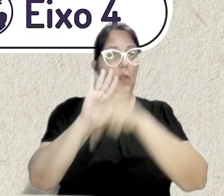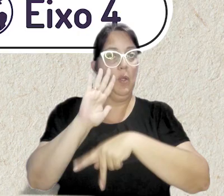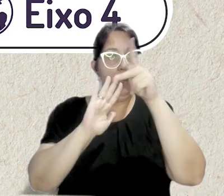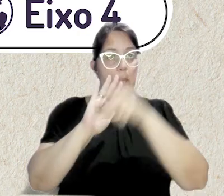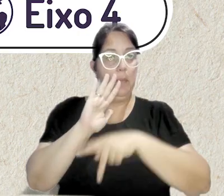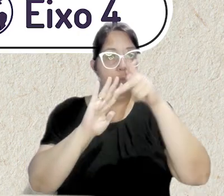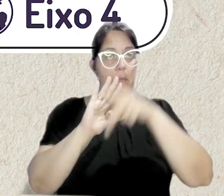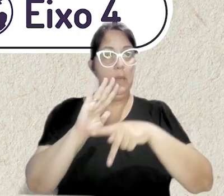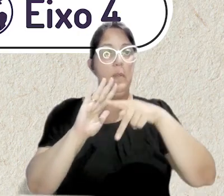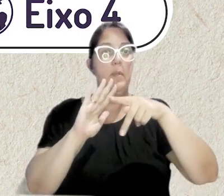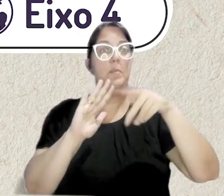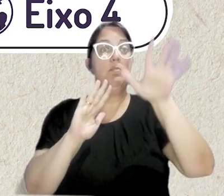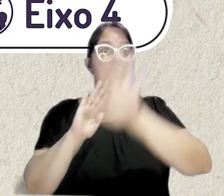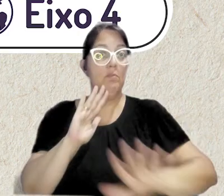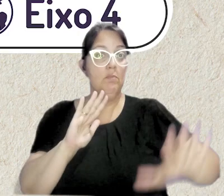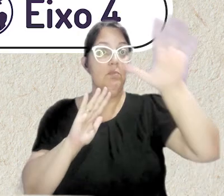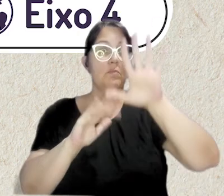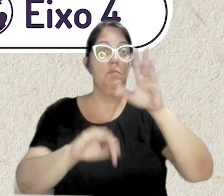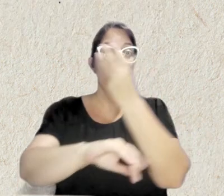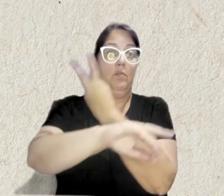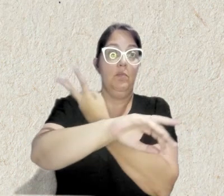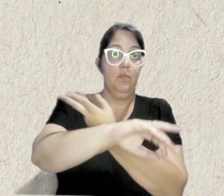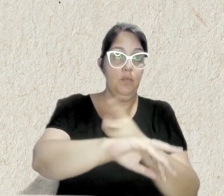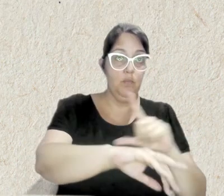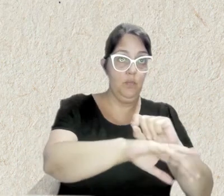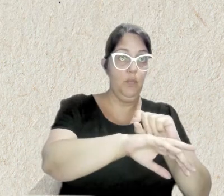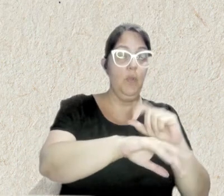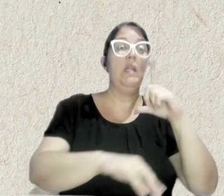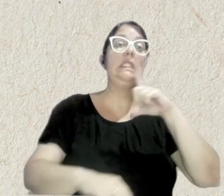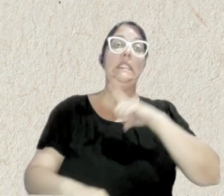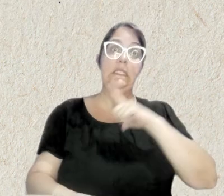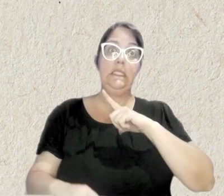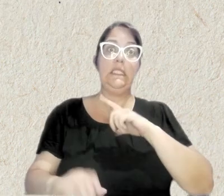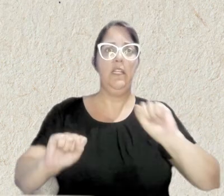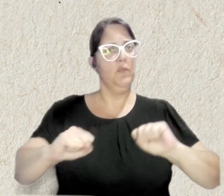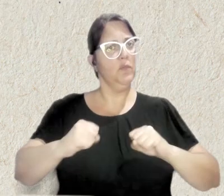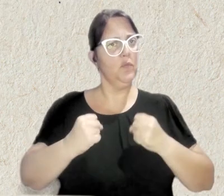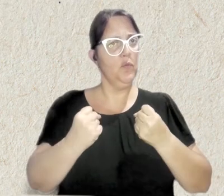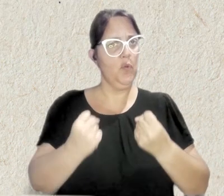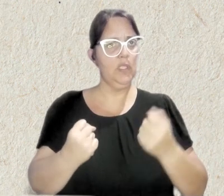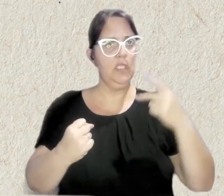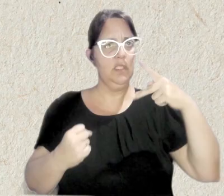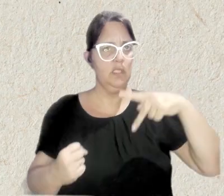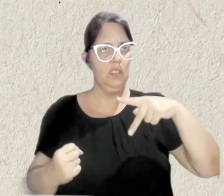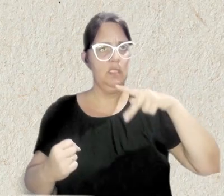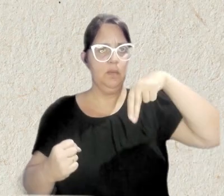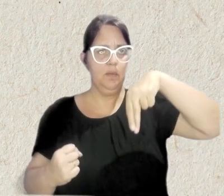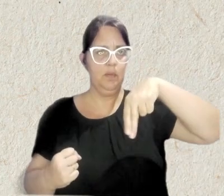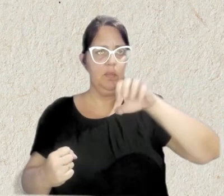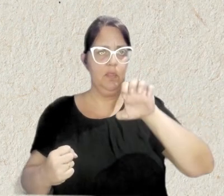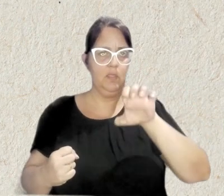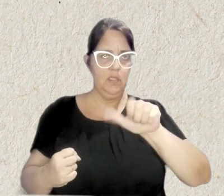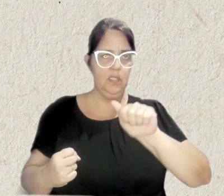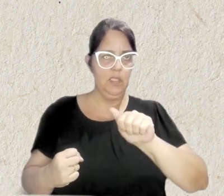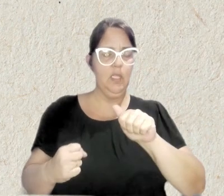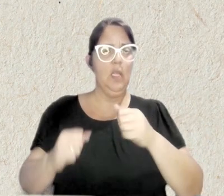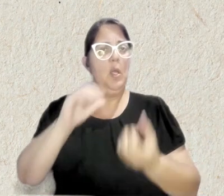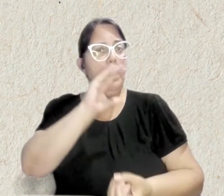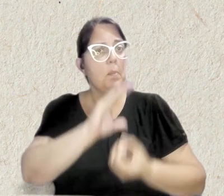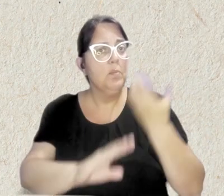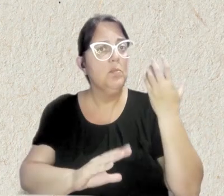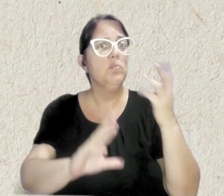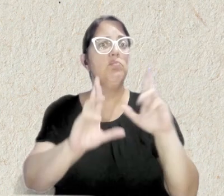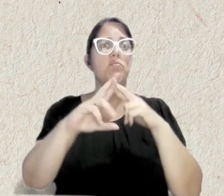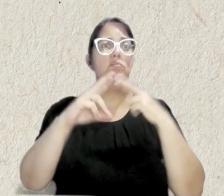Macro, o IBAMA tenta fortalecer o cumprimento da Política Nacional de Meio Ambiente, produzindo, reunindo e